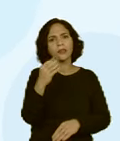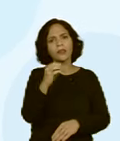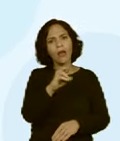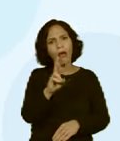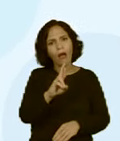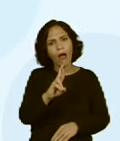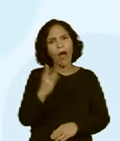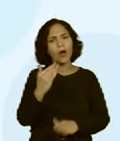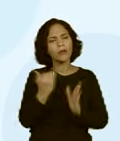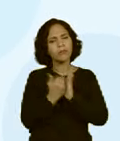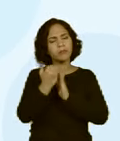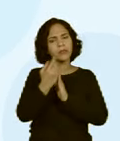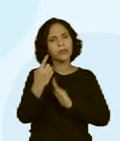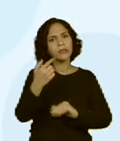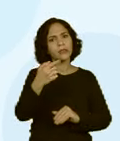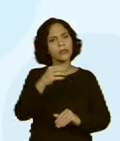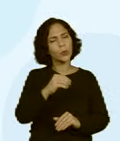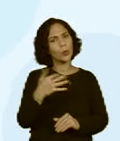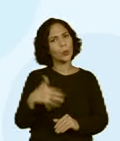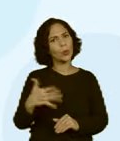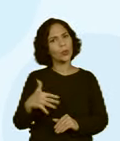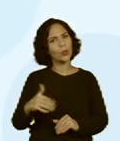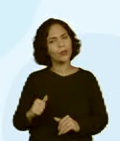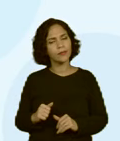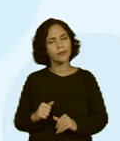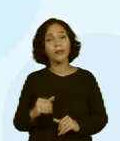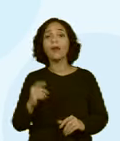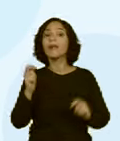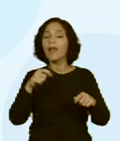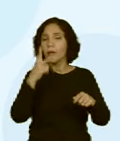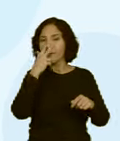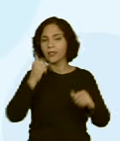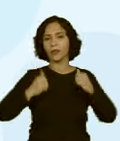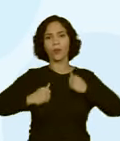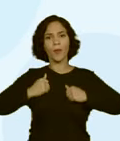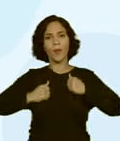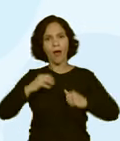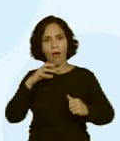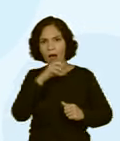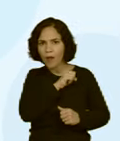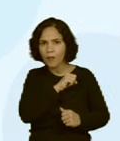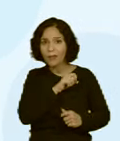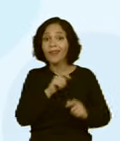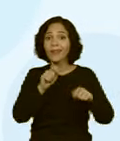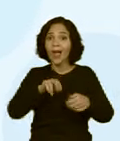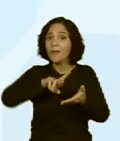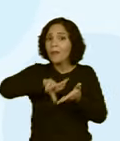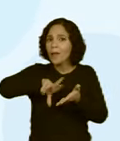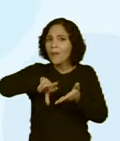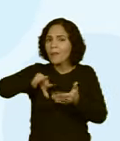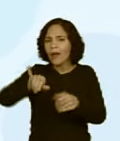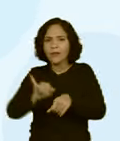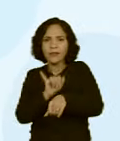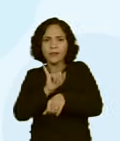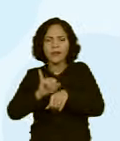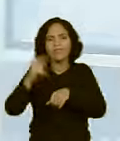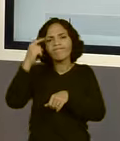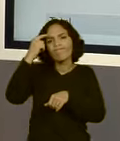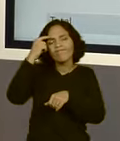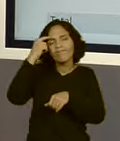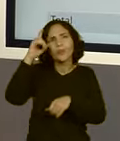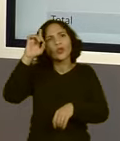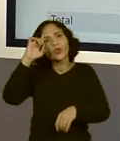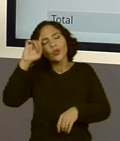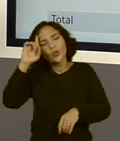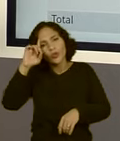,00. Começamos a gastar R 170,00. Então, a gente pode tomar banhos mais rápidos, enfim. São várias ações que você pode tomar no seu dia